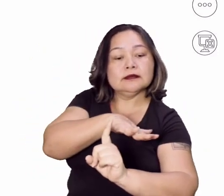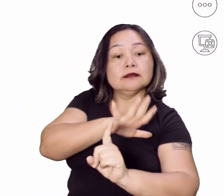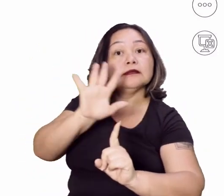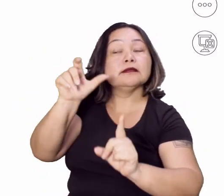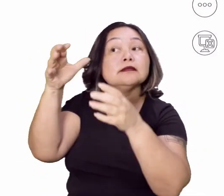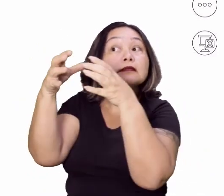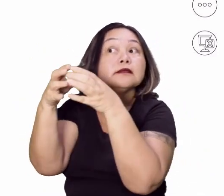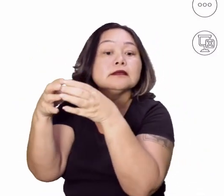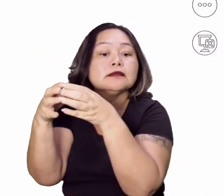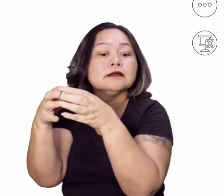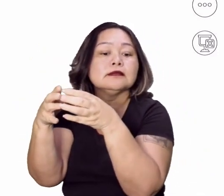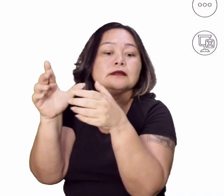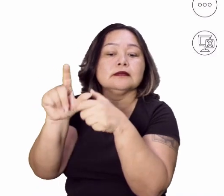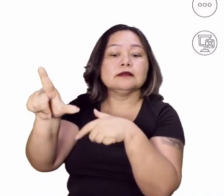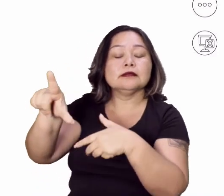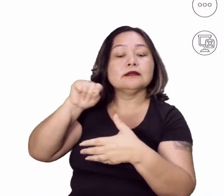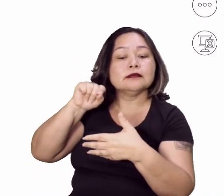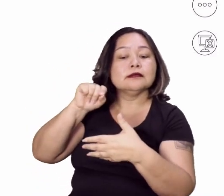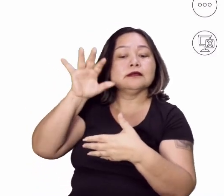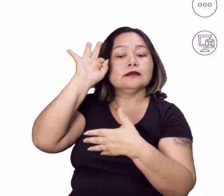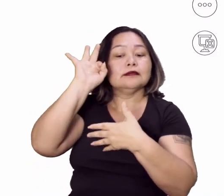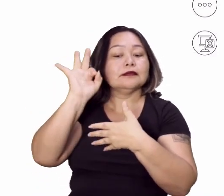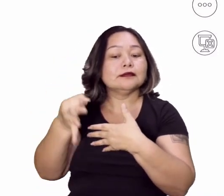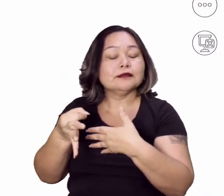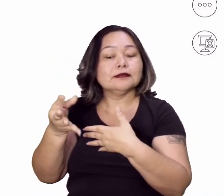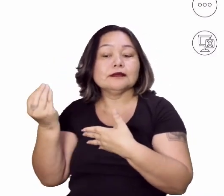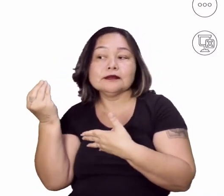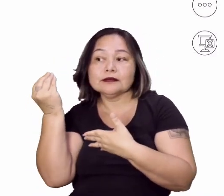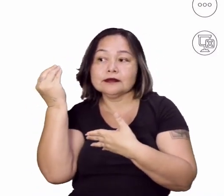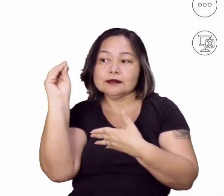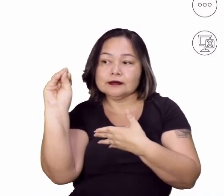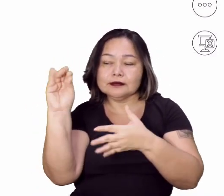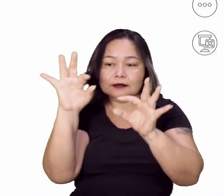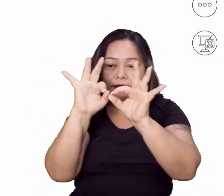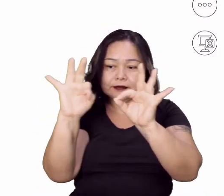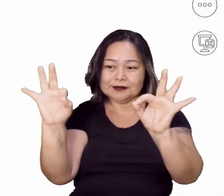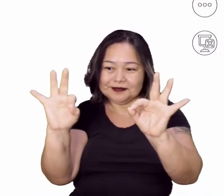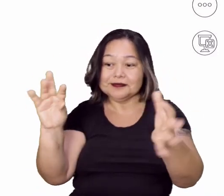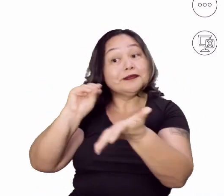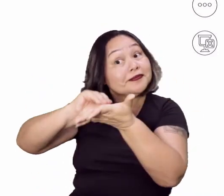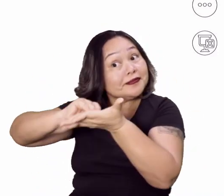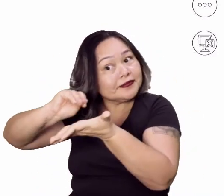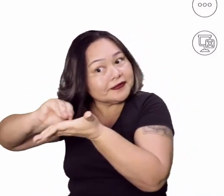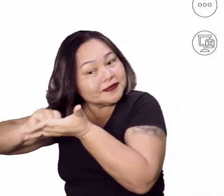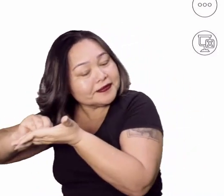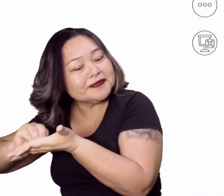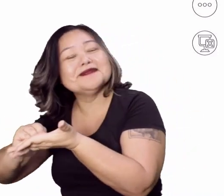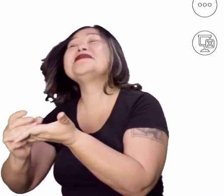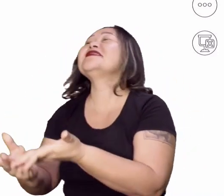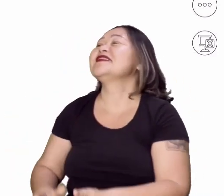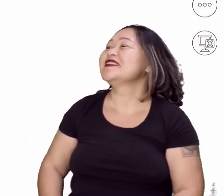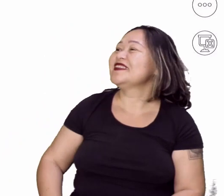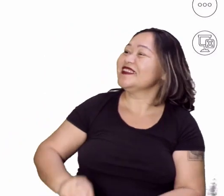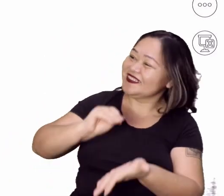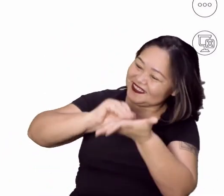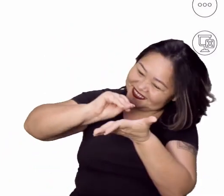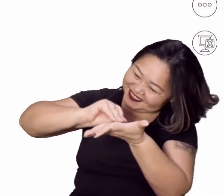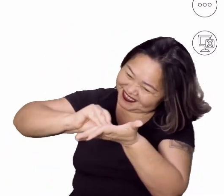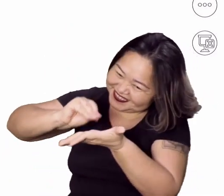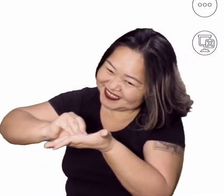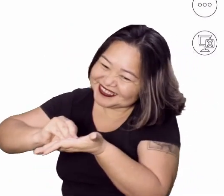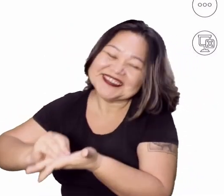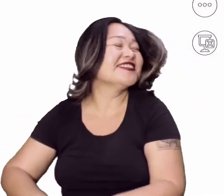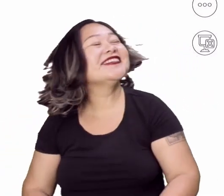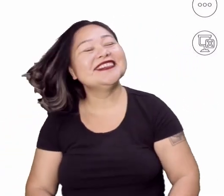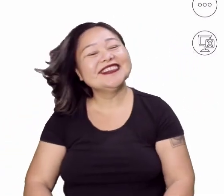Quem é? Marque a alternativa correta que complete o parará, parará, parará. Agora eu já sei como é que